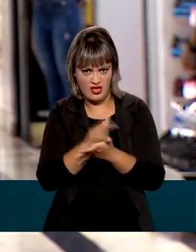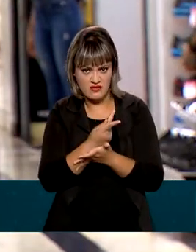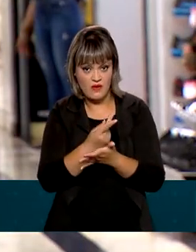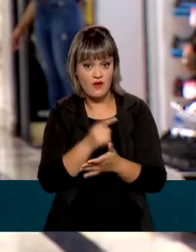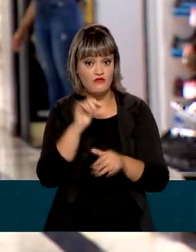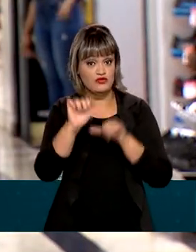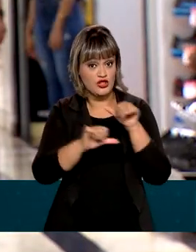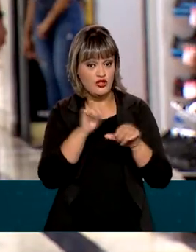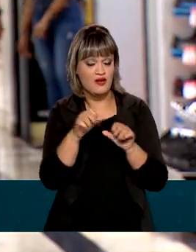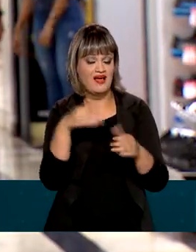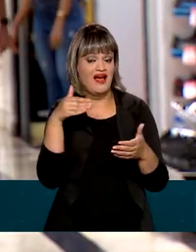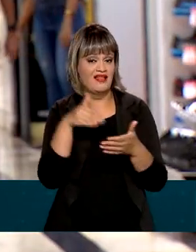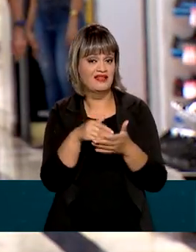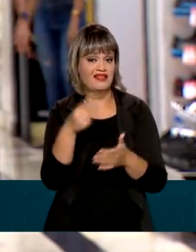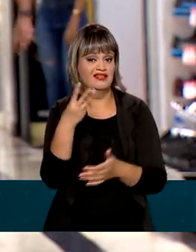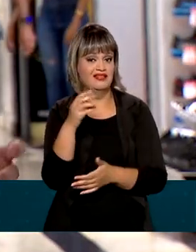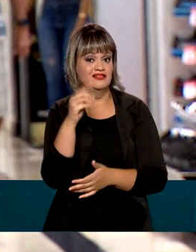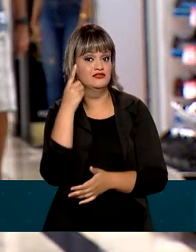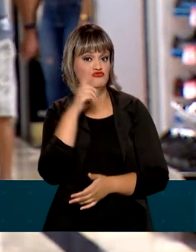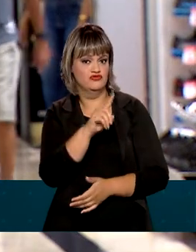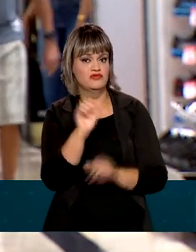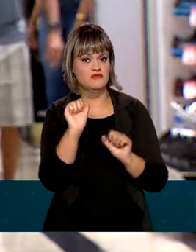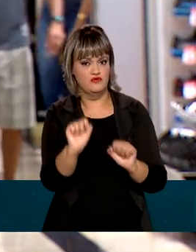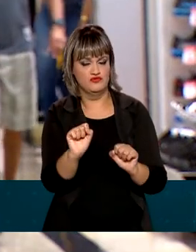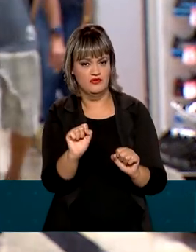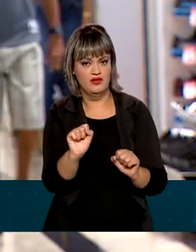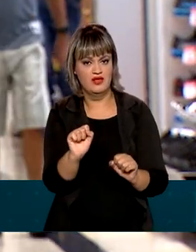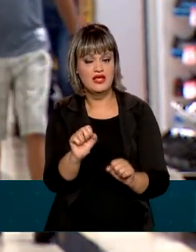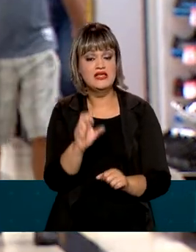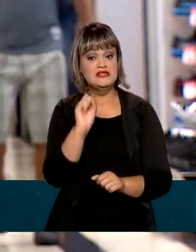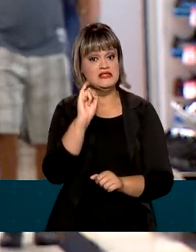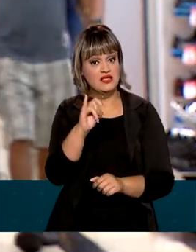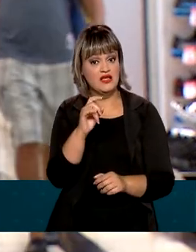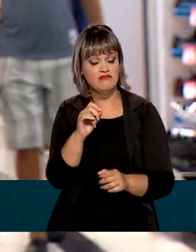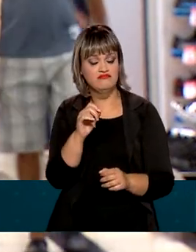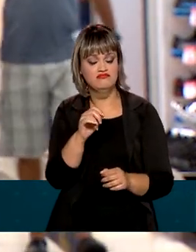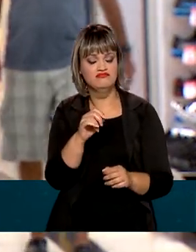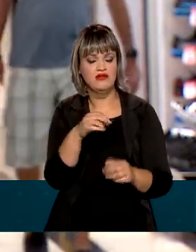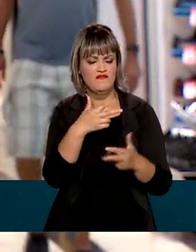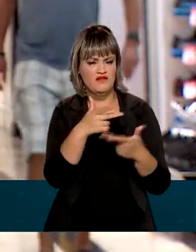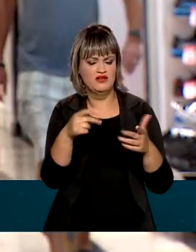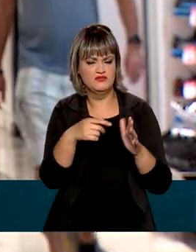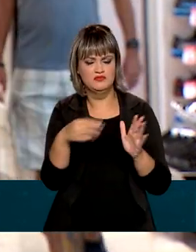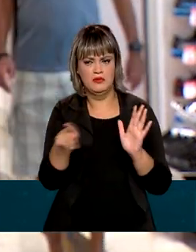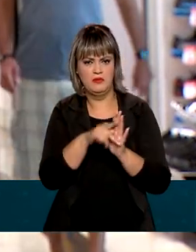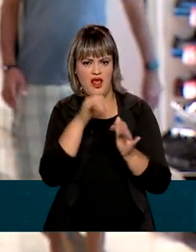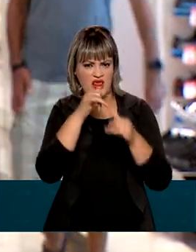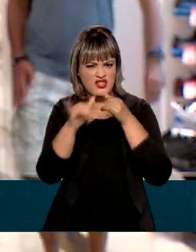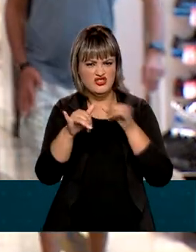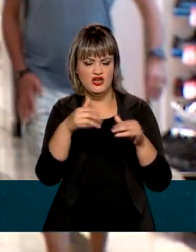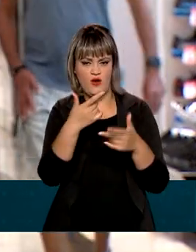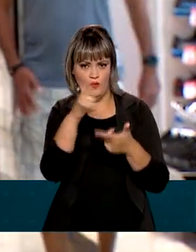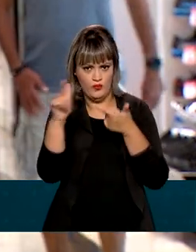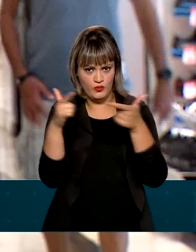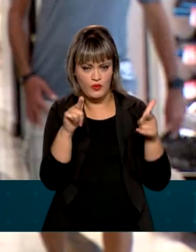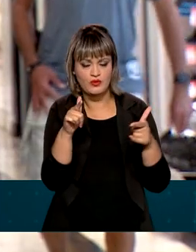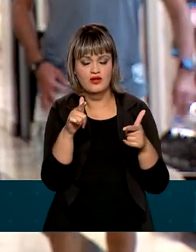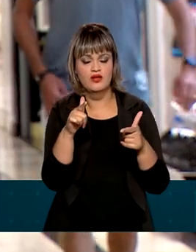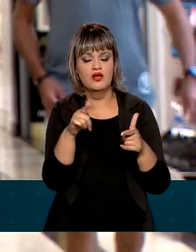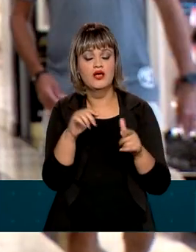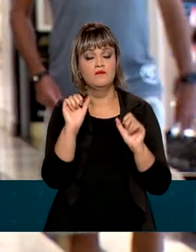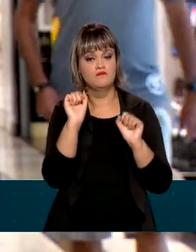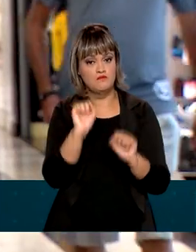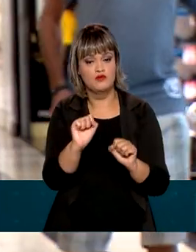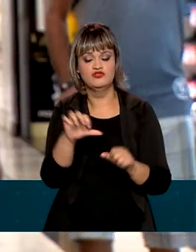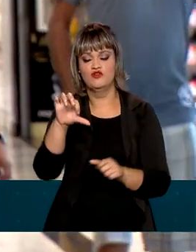para a troca é de até 30 dias. E, no caso de produtos eletroeletrônicos, esse prazo aumenta para